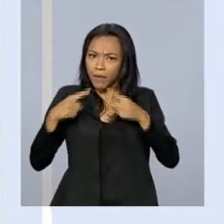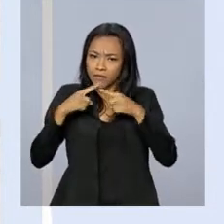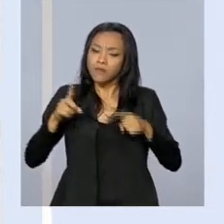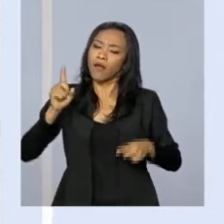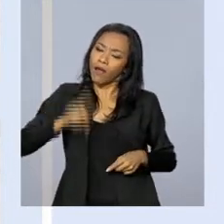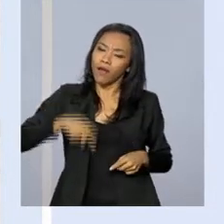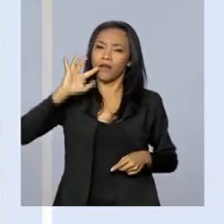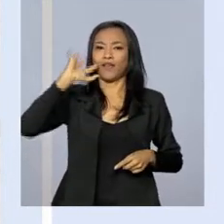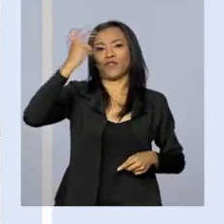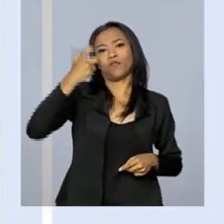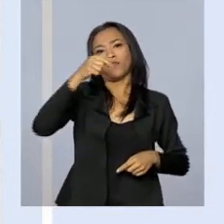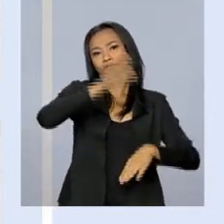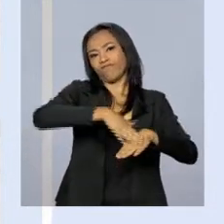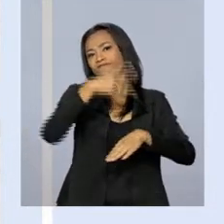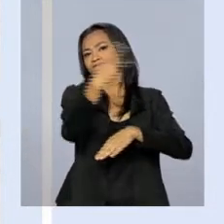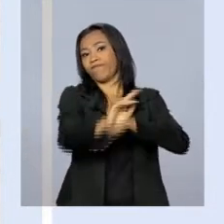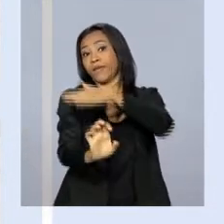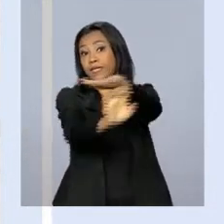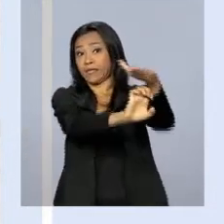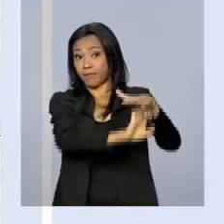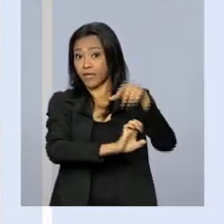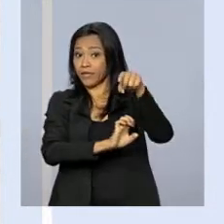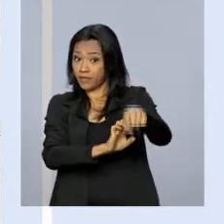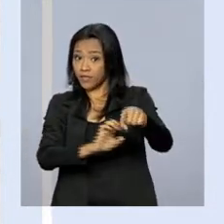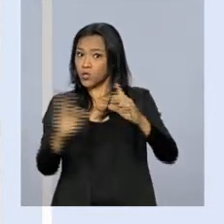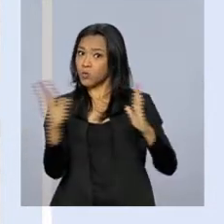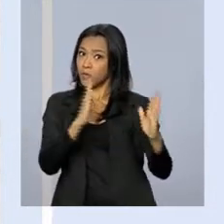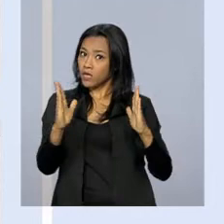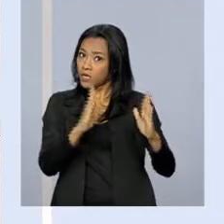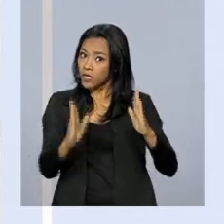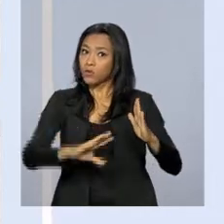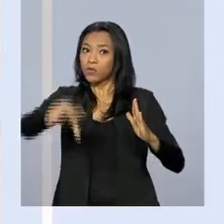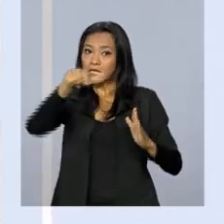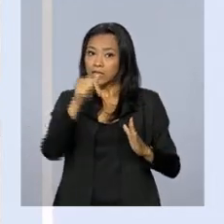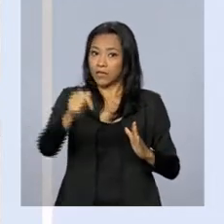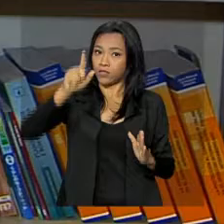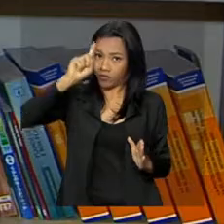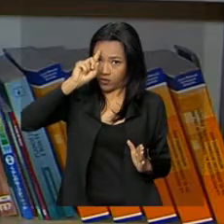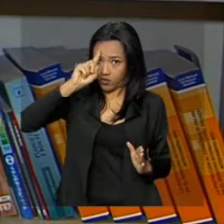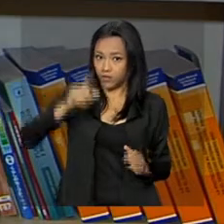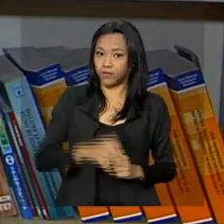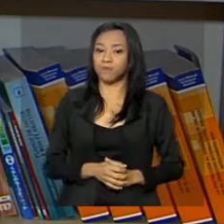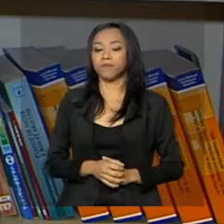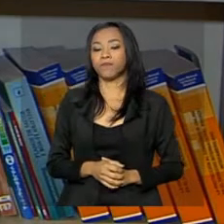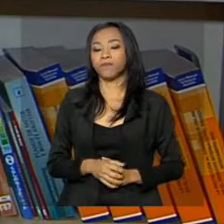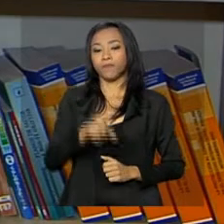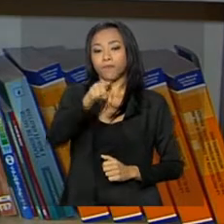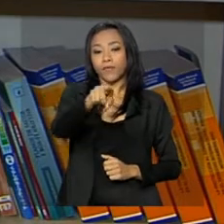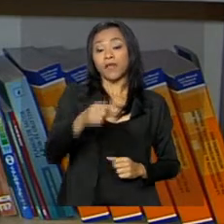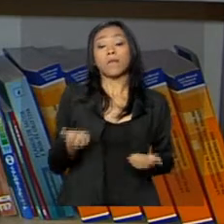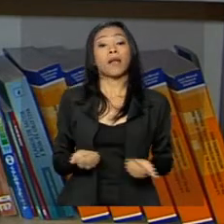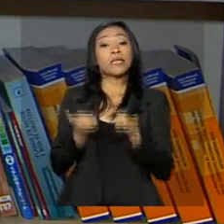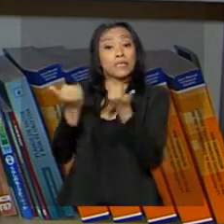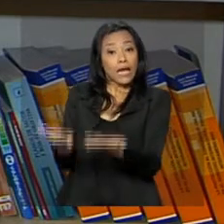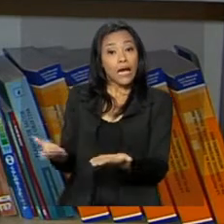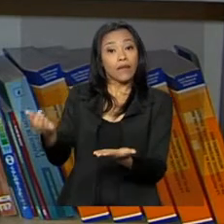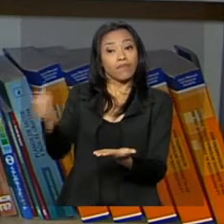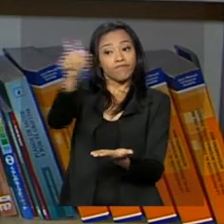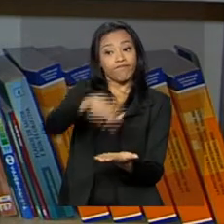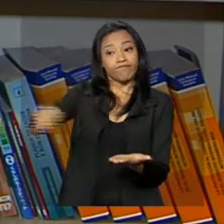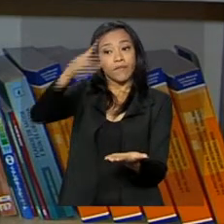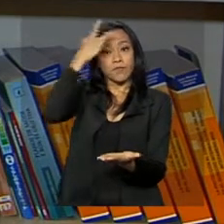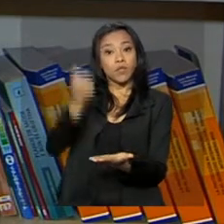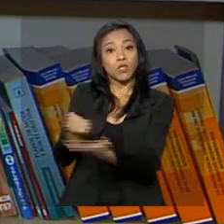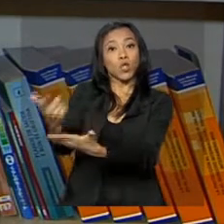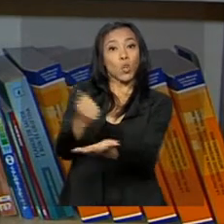solucionadas pelas empresas, que respondem em um prazo médio de sete dias. Para dar a esse consumidor conectado,